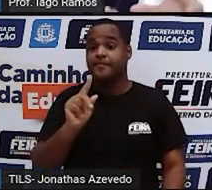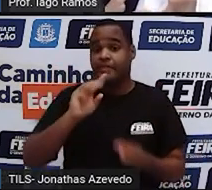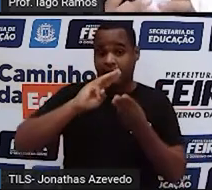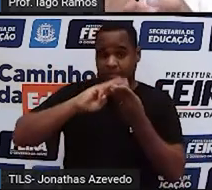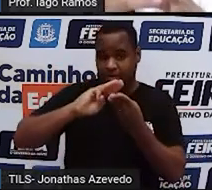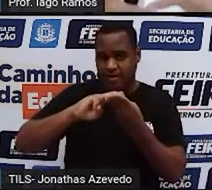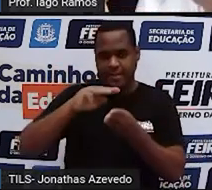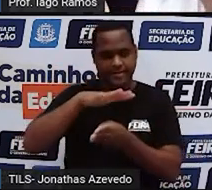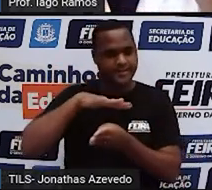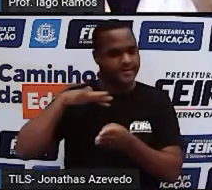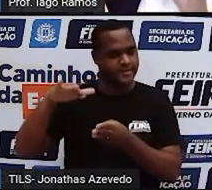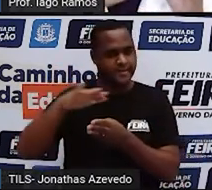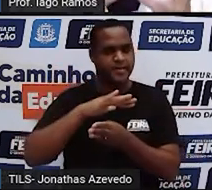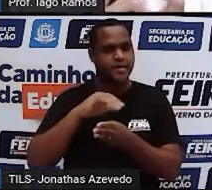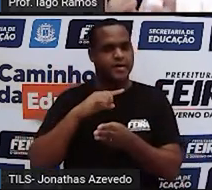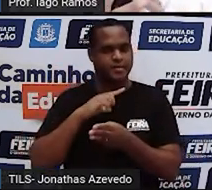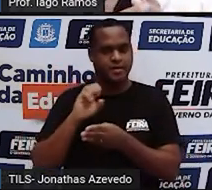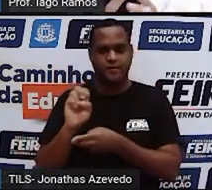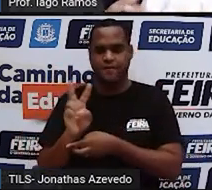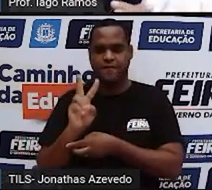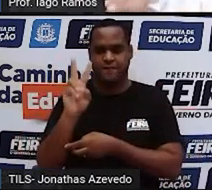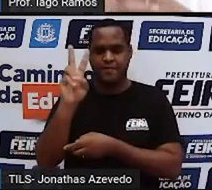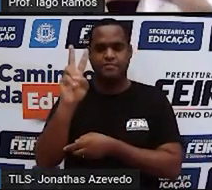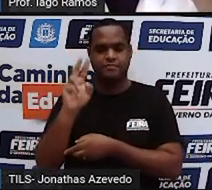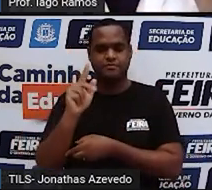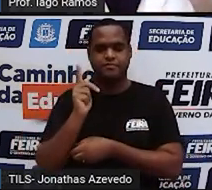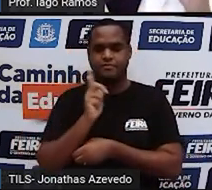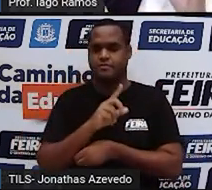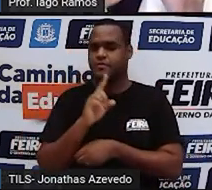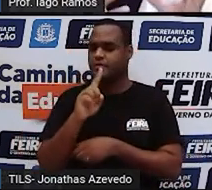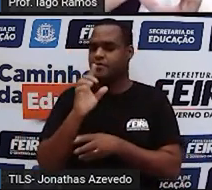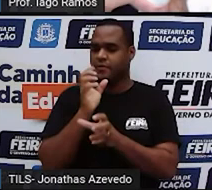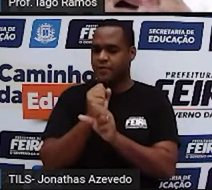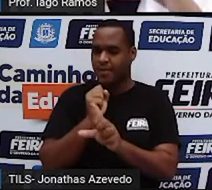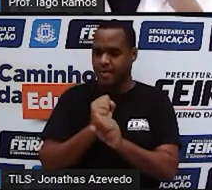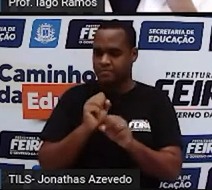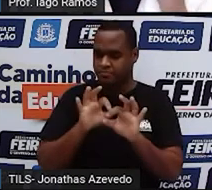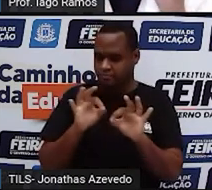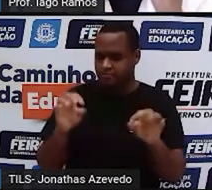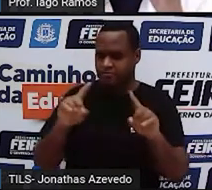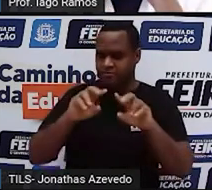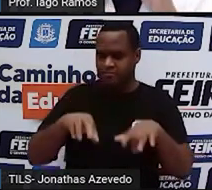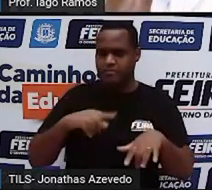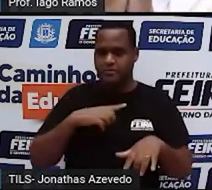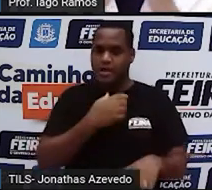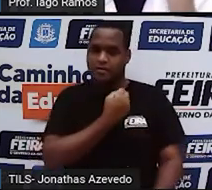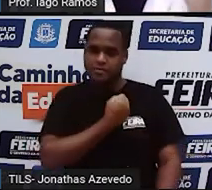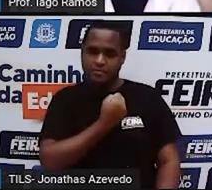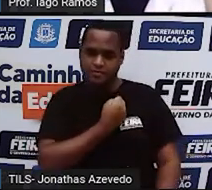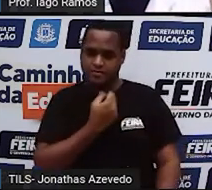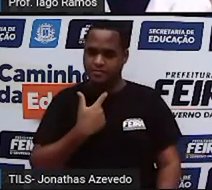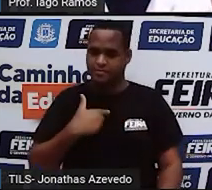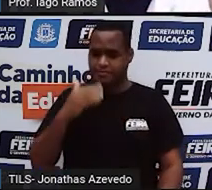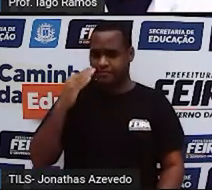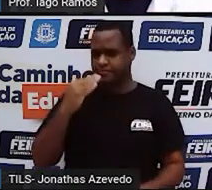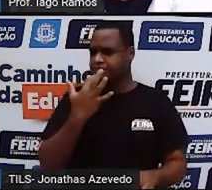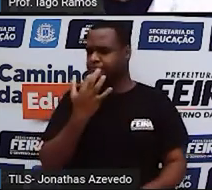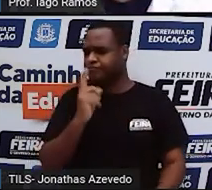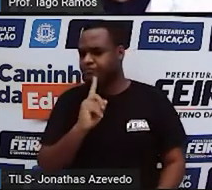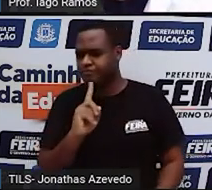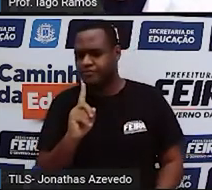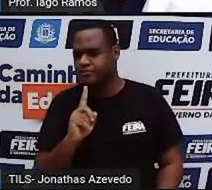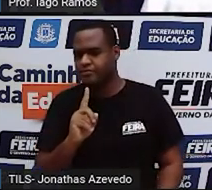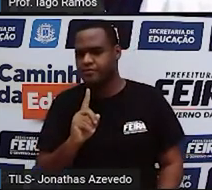quando a gente tem um valor, uma quantidade, algum número que a gente não conhece,